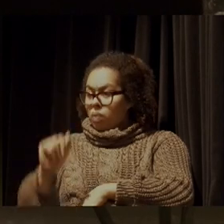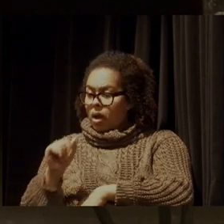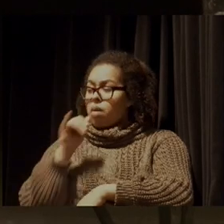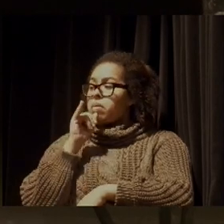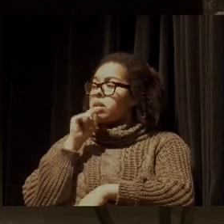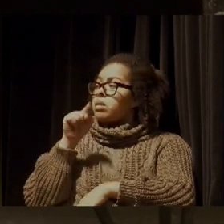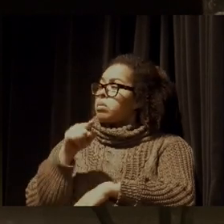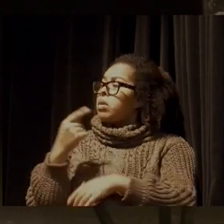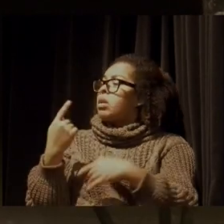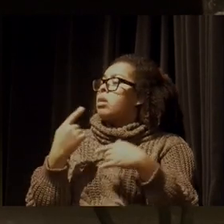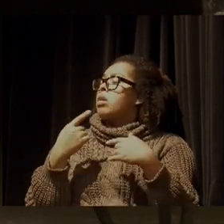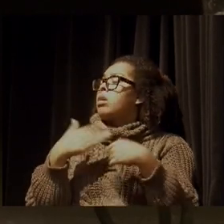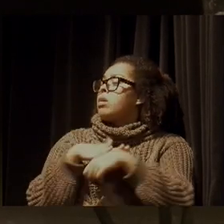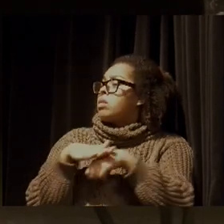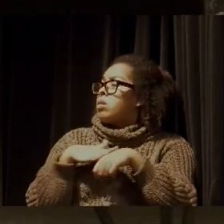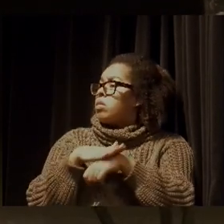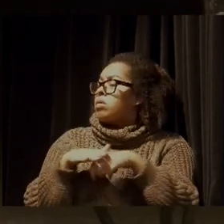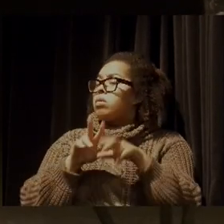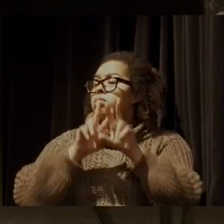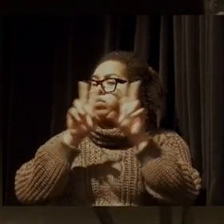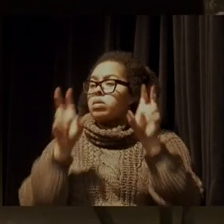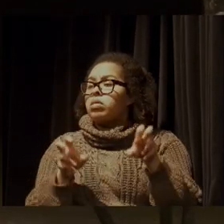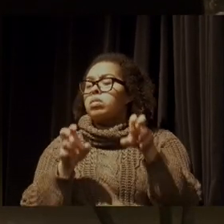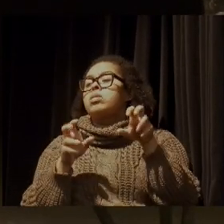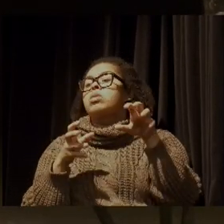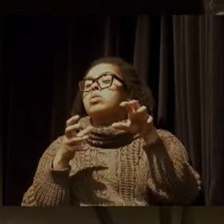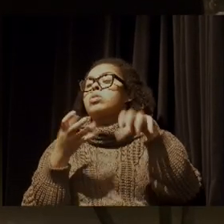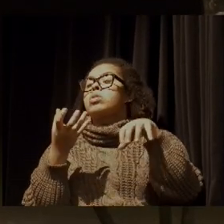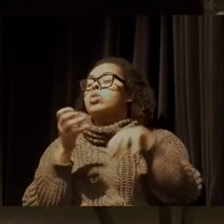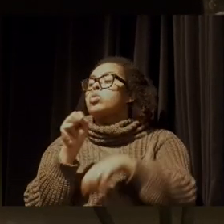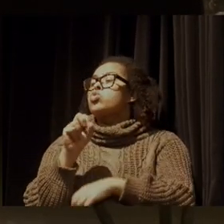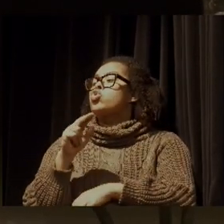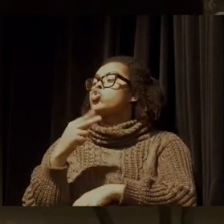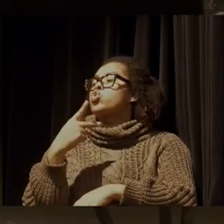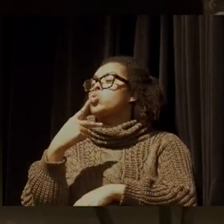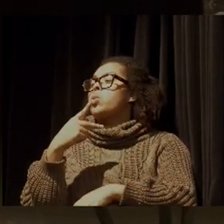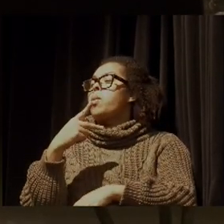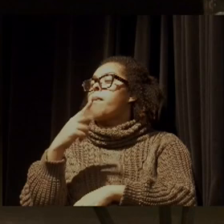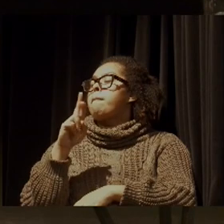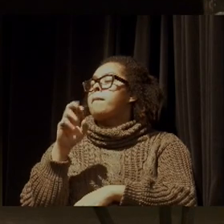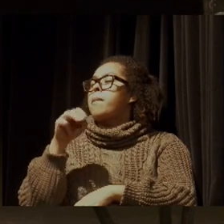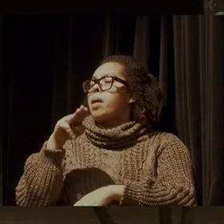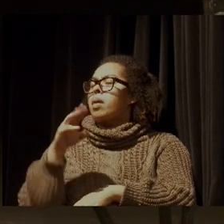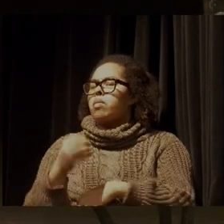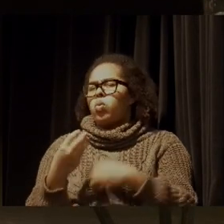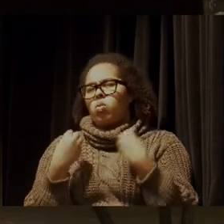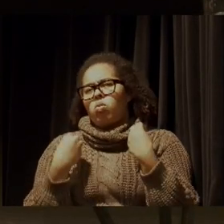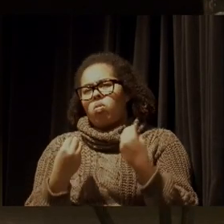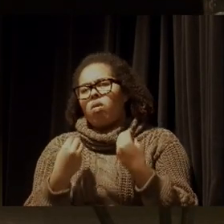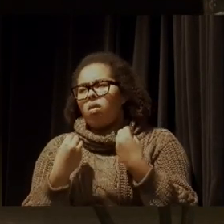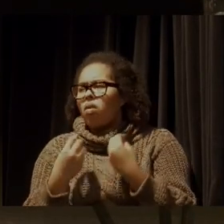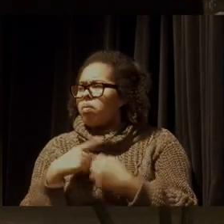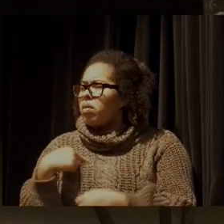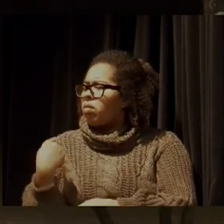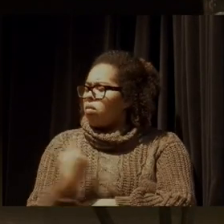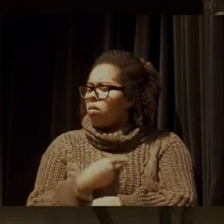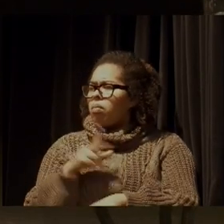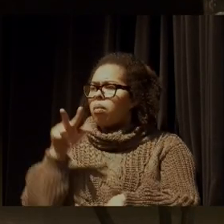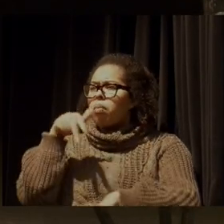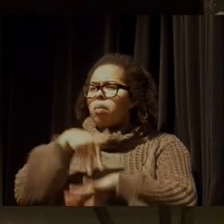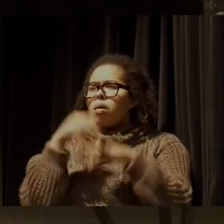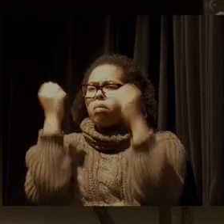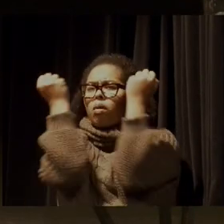na conversa, no Supremo Tribunal Federal, como é possível a gente ter que vir aqui, defender o